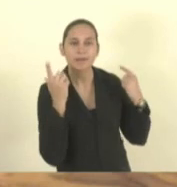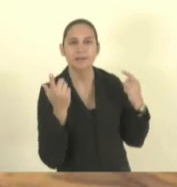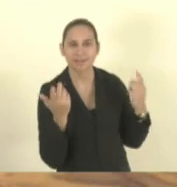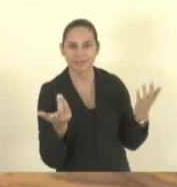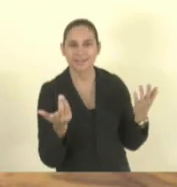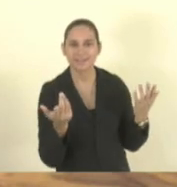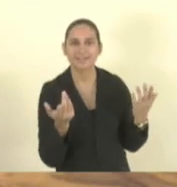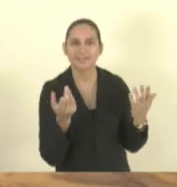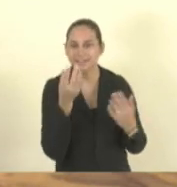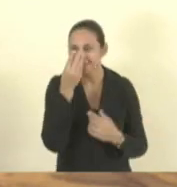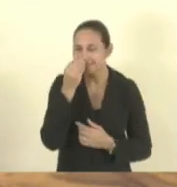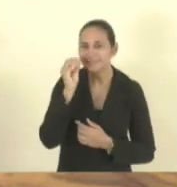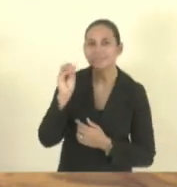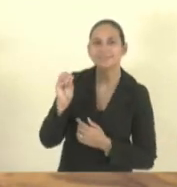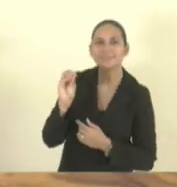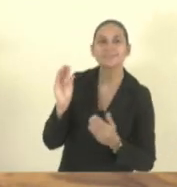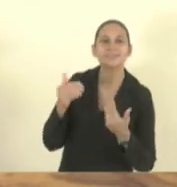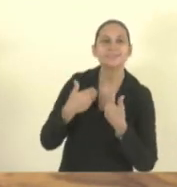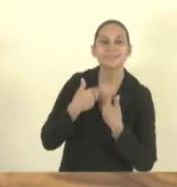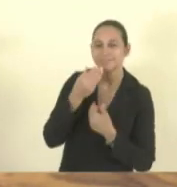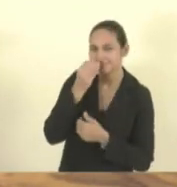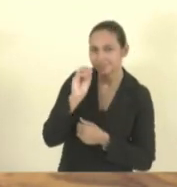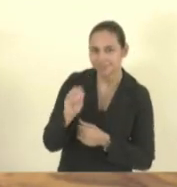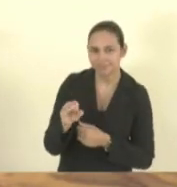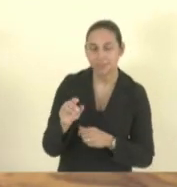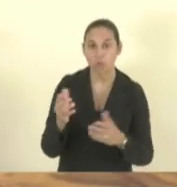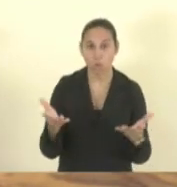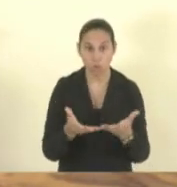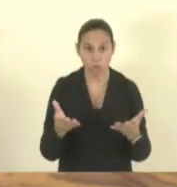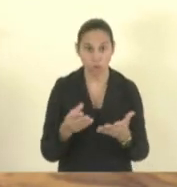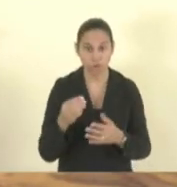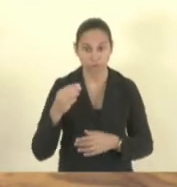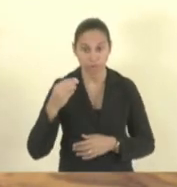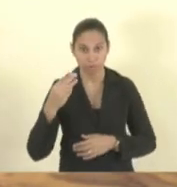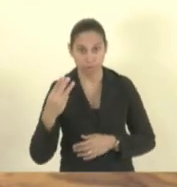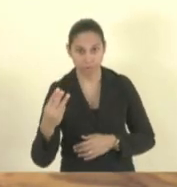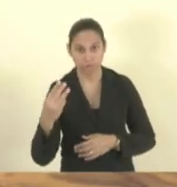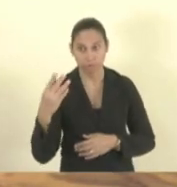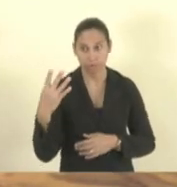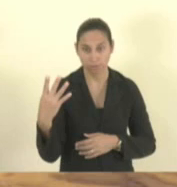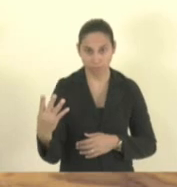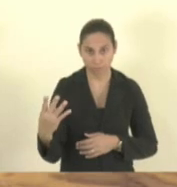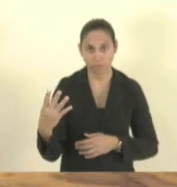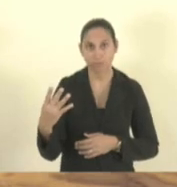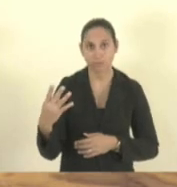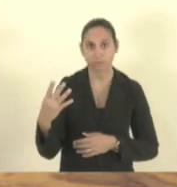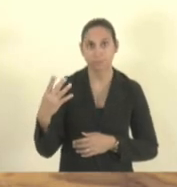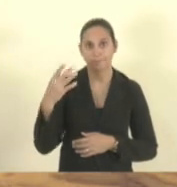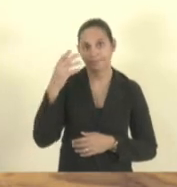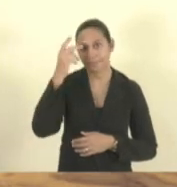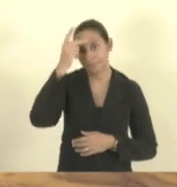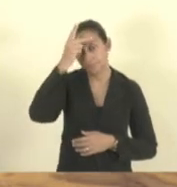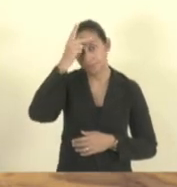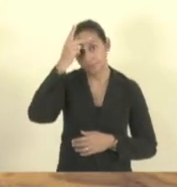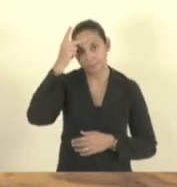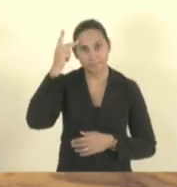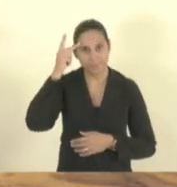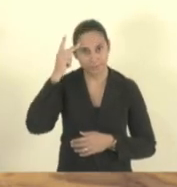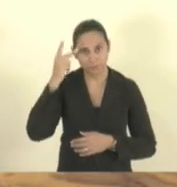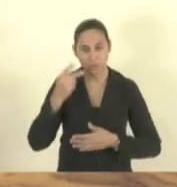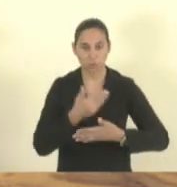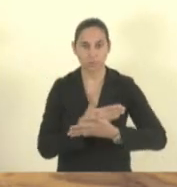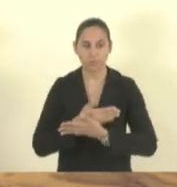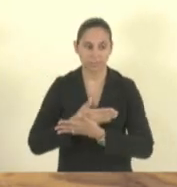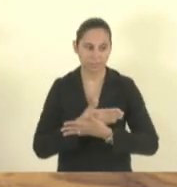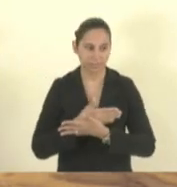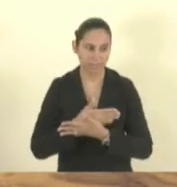hoje para cada 34 crianças que nascem de acordo com o CDC americano nós